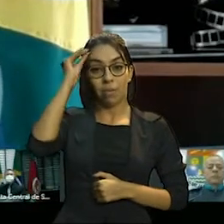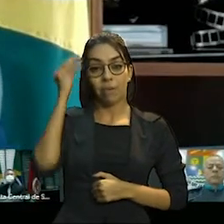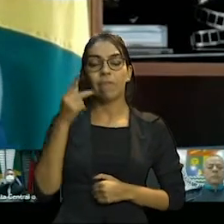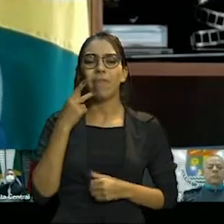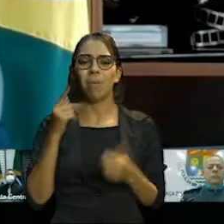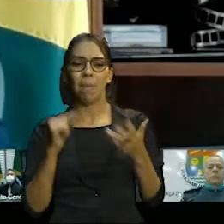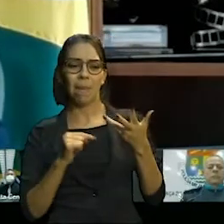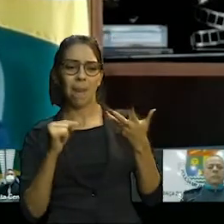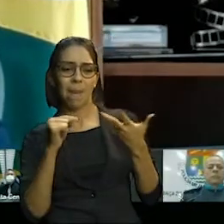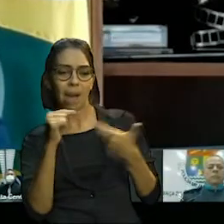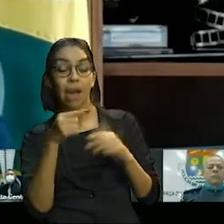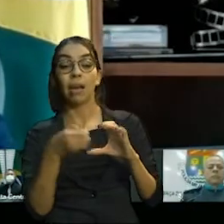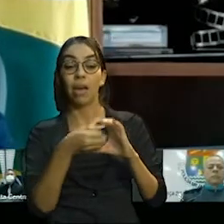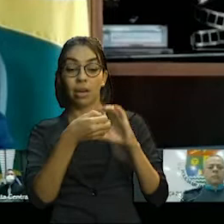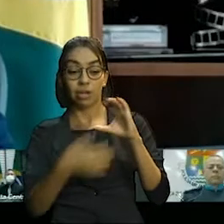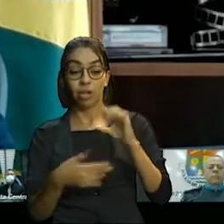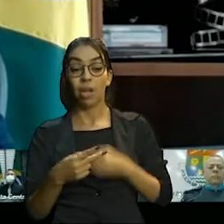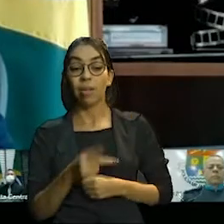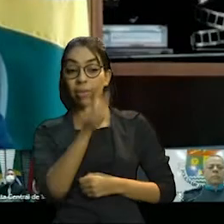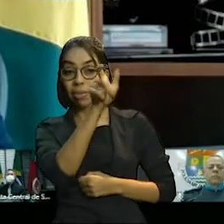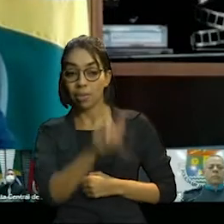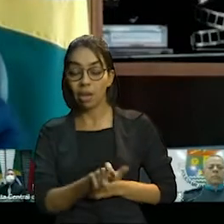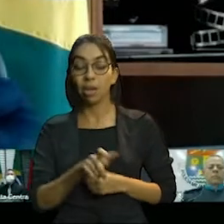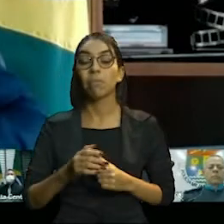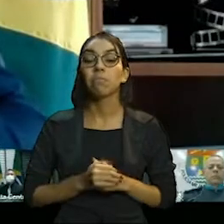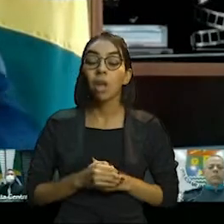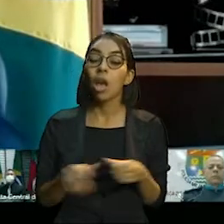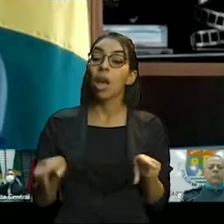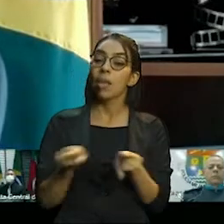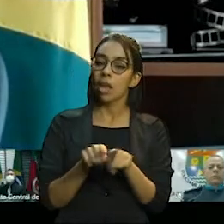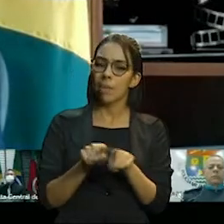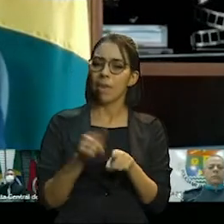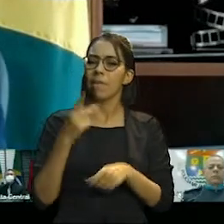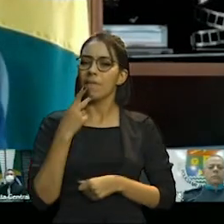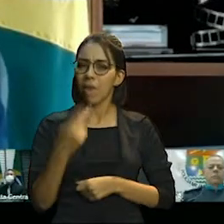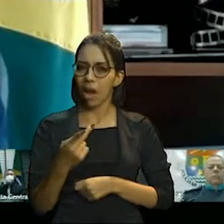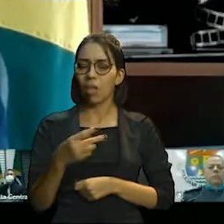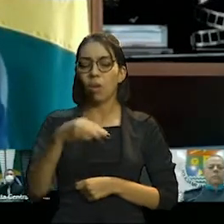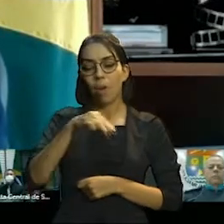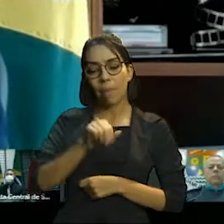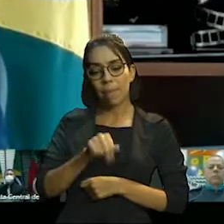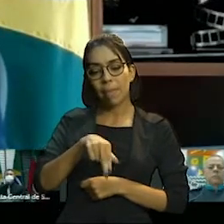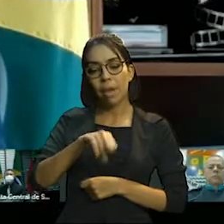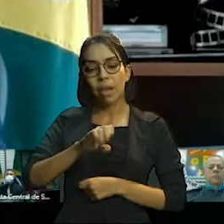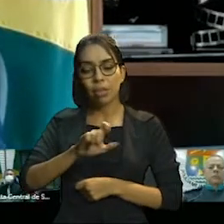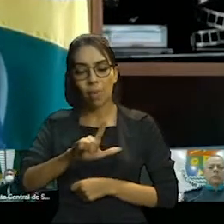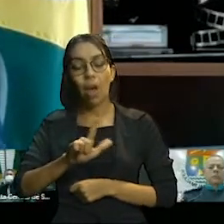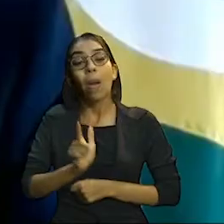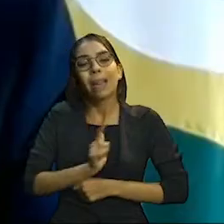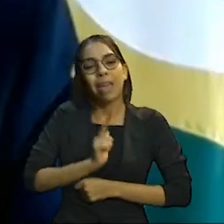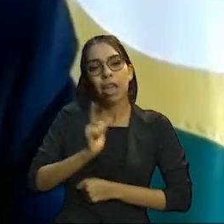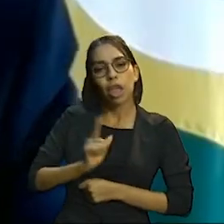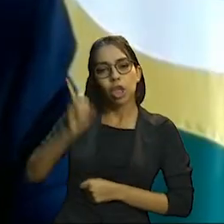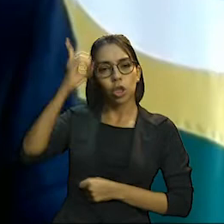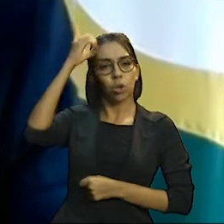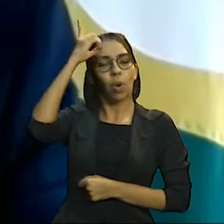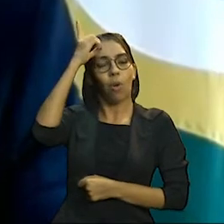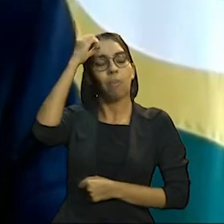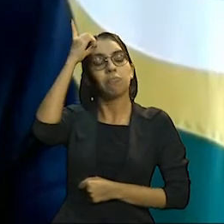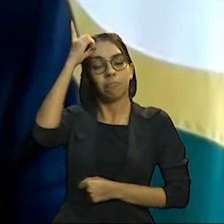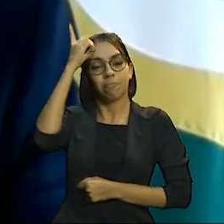do procurador-geral e ressaltou ainda que Manuel Pinheiro é vocacionado para o cargo. O Manuel